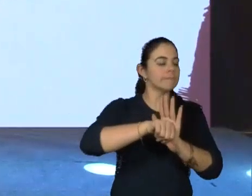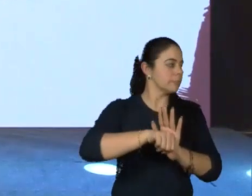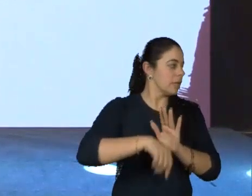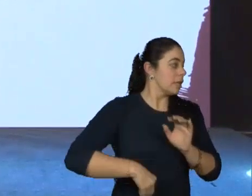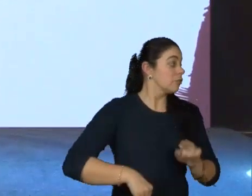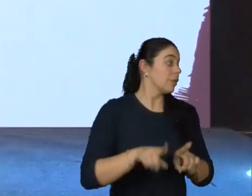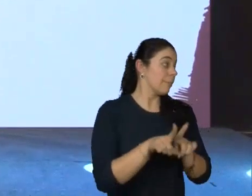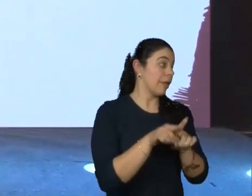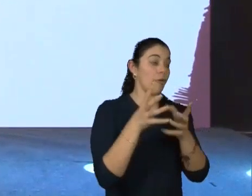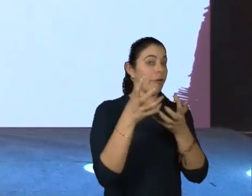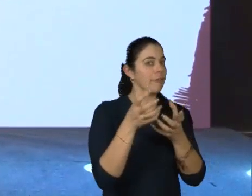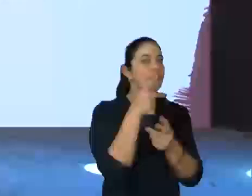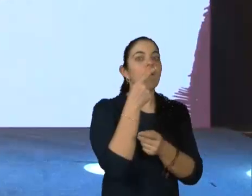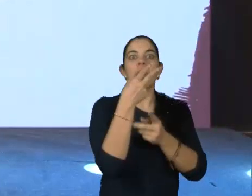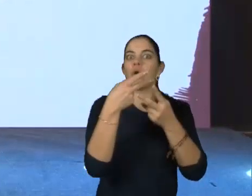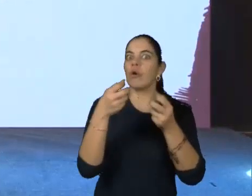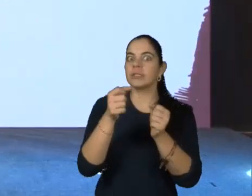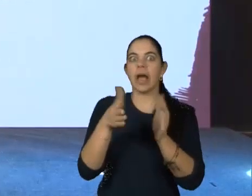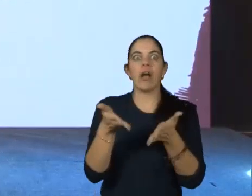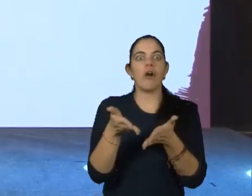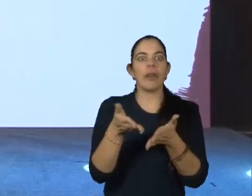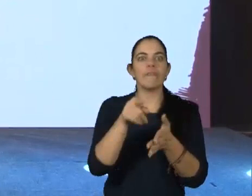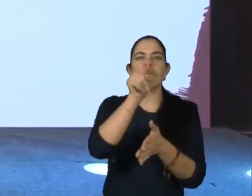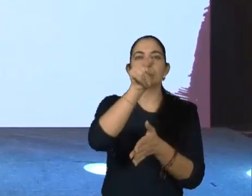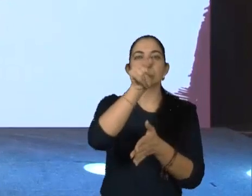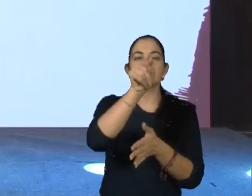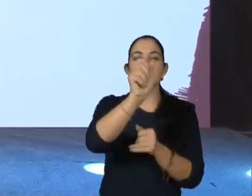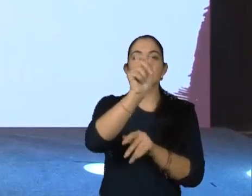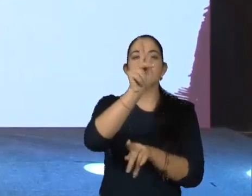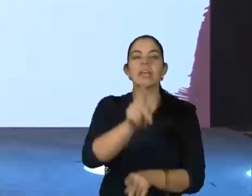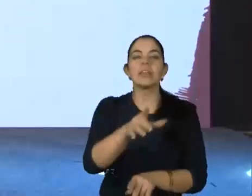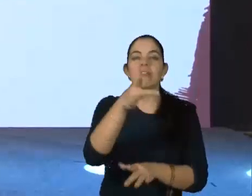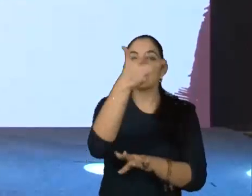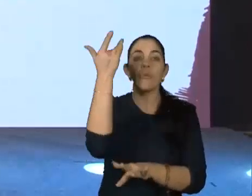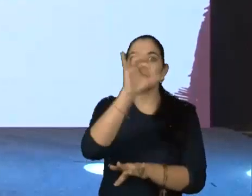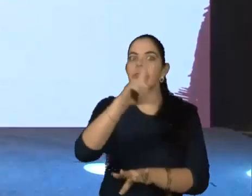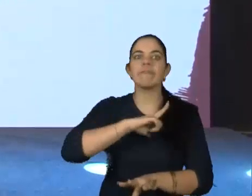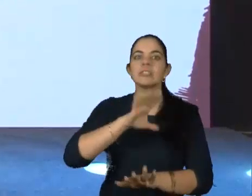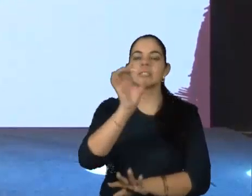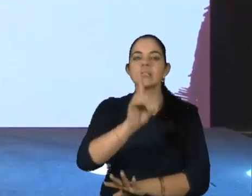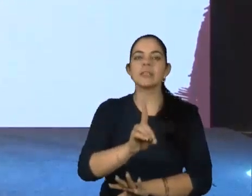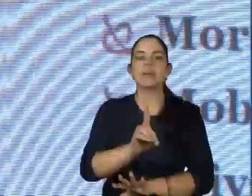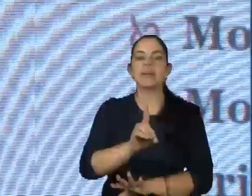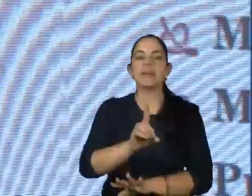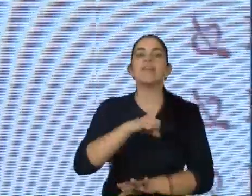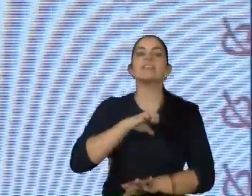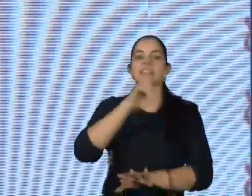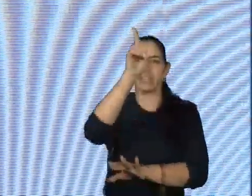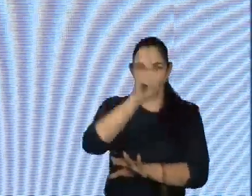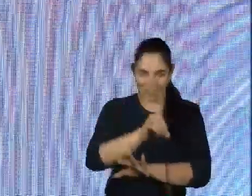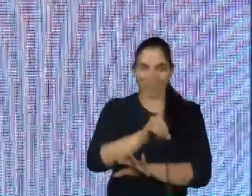Eu queria só falar uma coisa para vocês agora. Vocês, pessoas sem deficiência, vocês têm os direitos